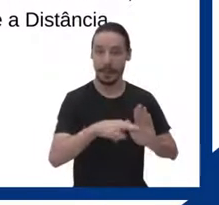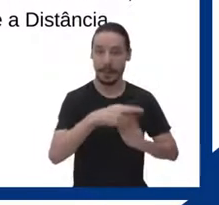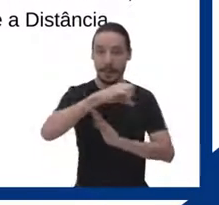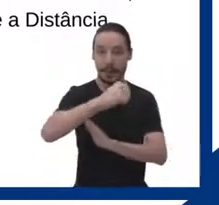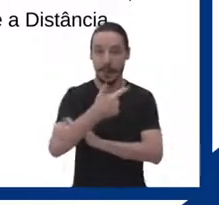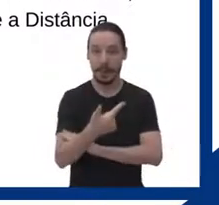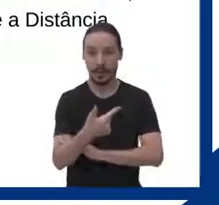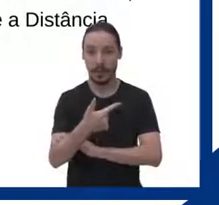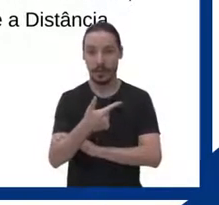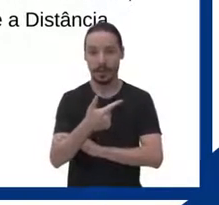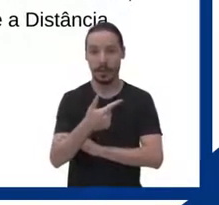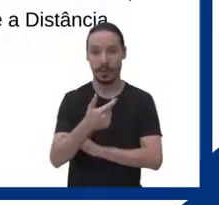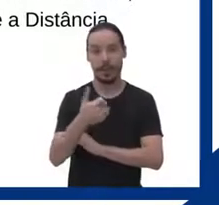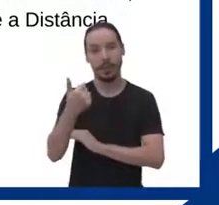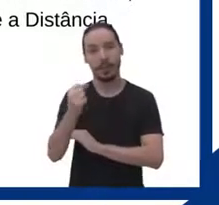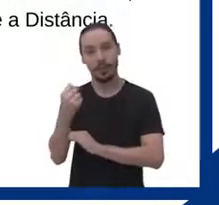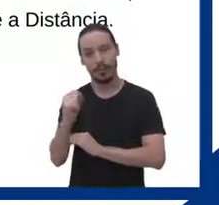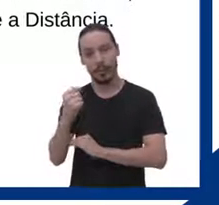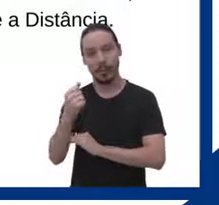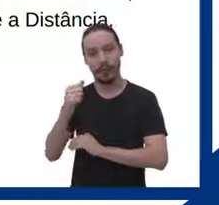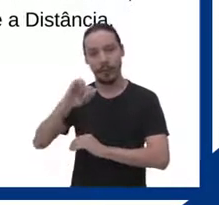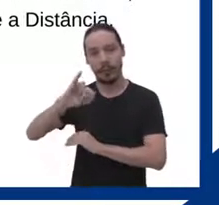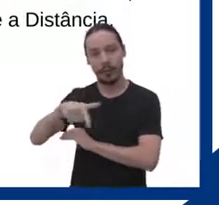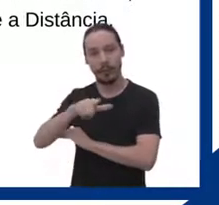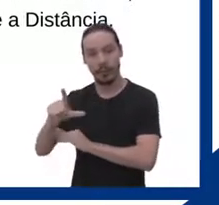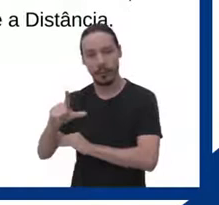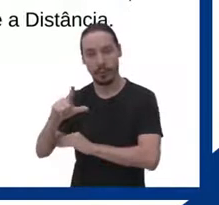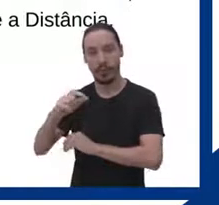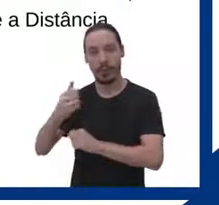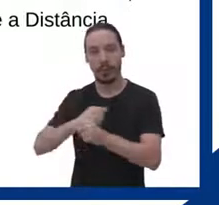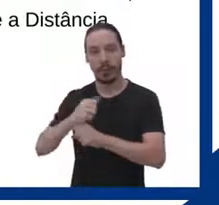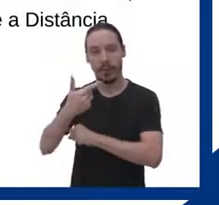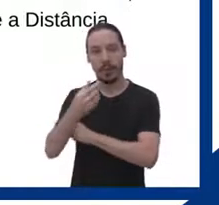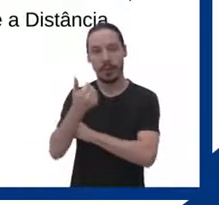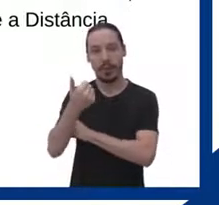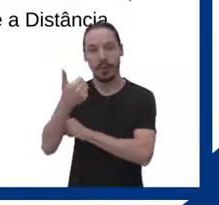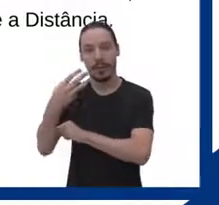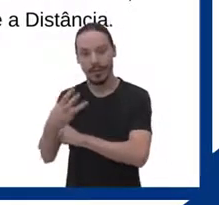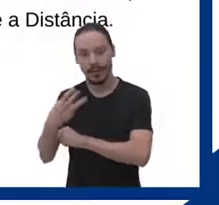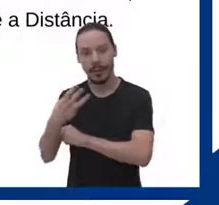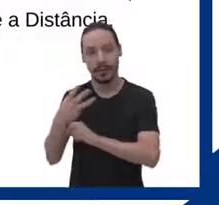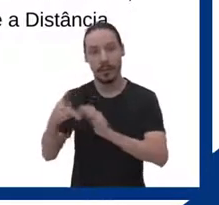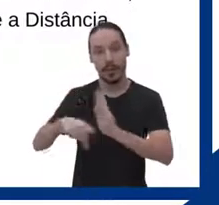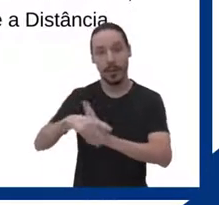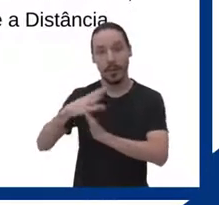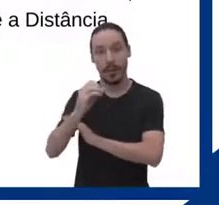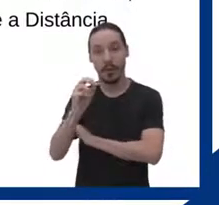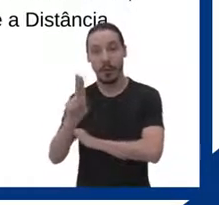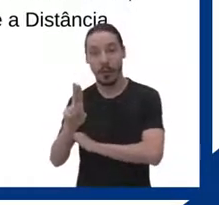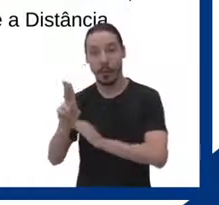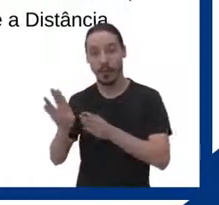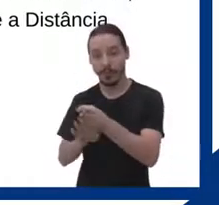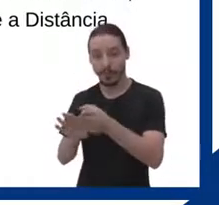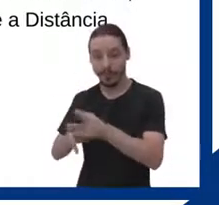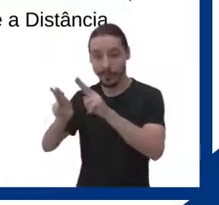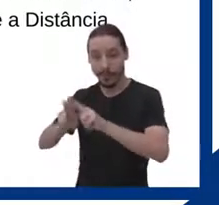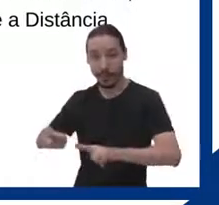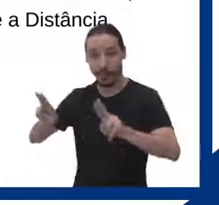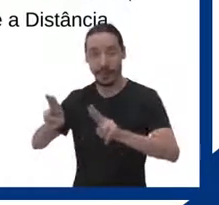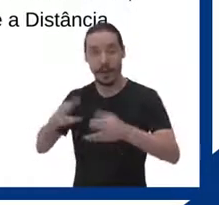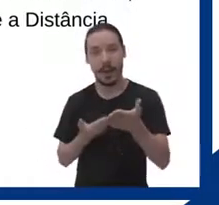de julho de 2013, do COO, Conselho Universitário, aprovou a criação e a